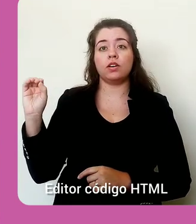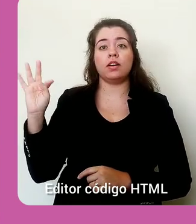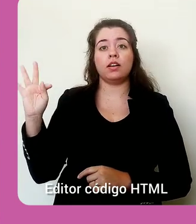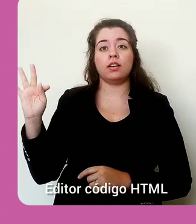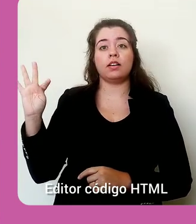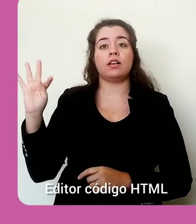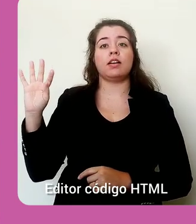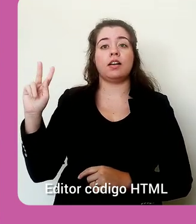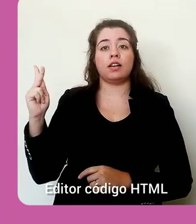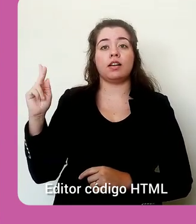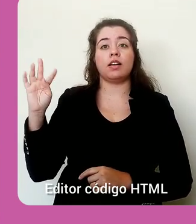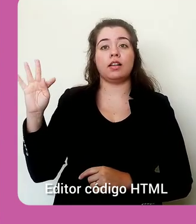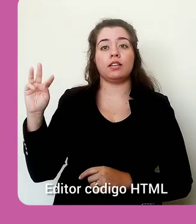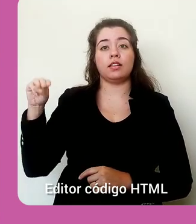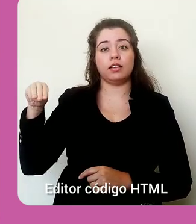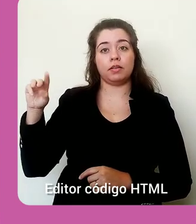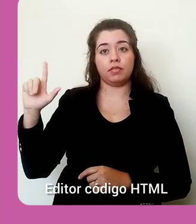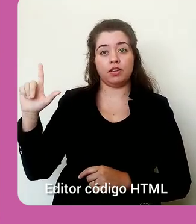Bom.